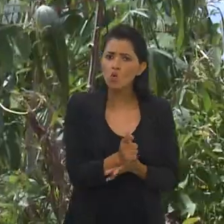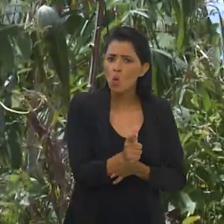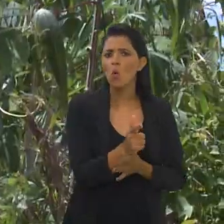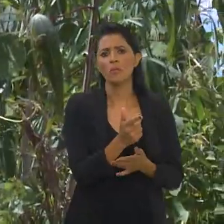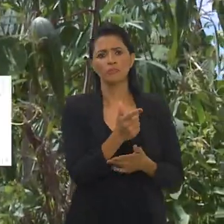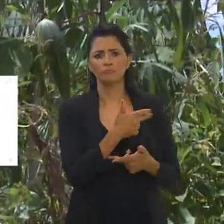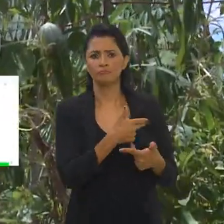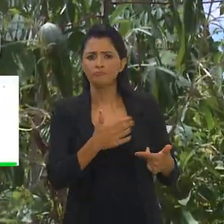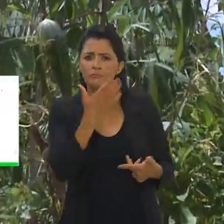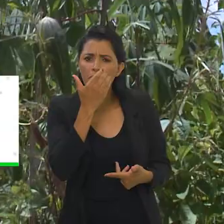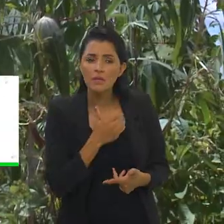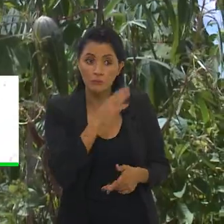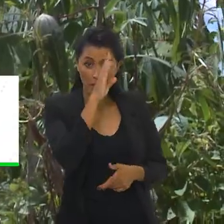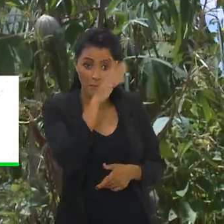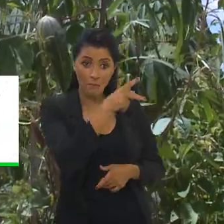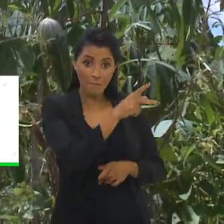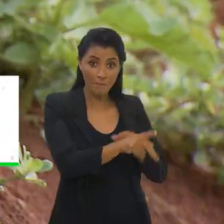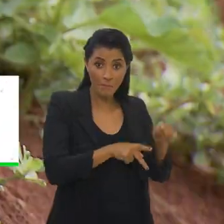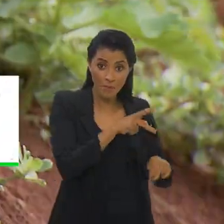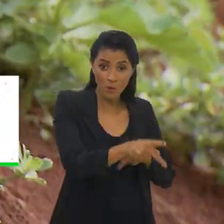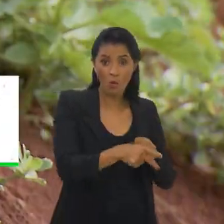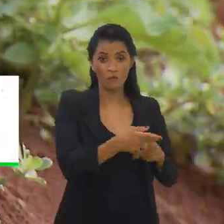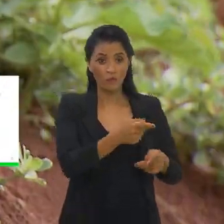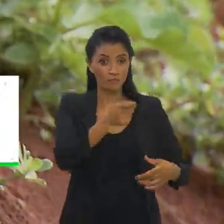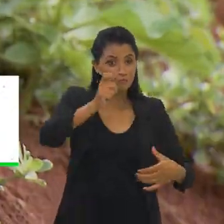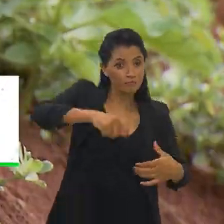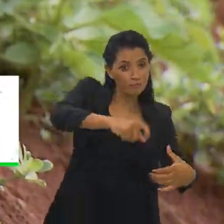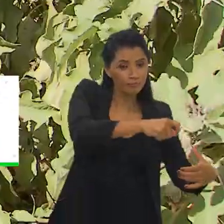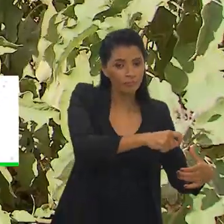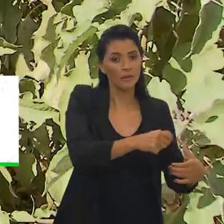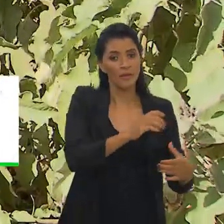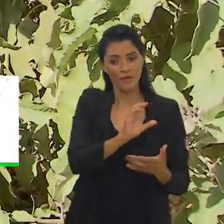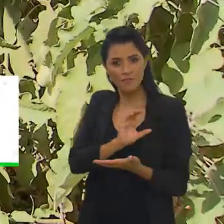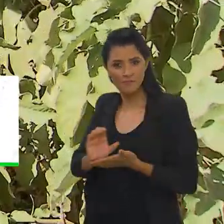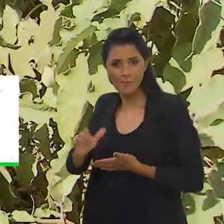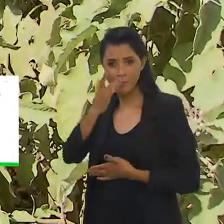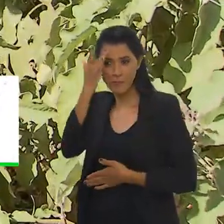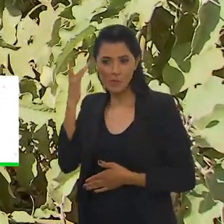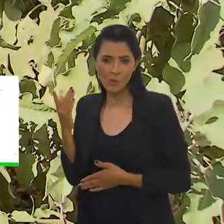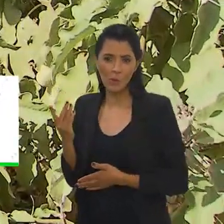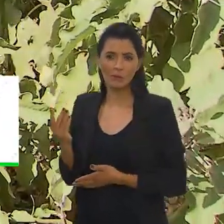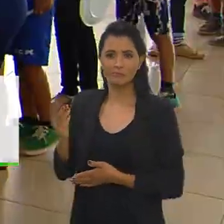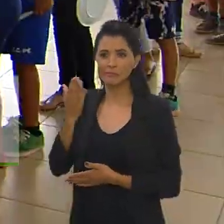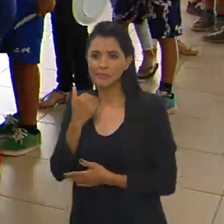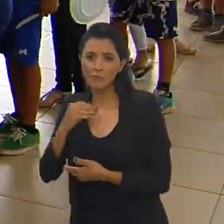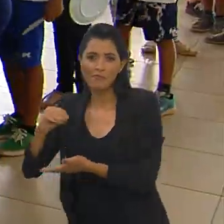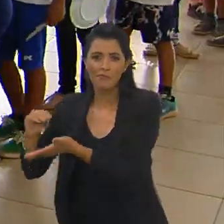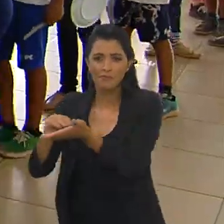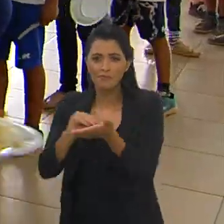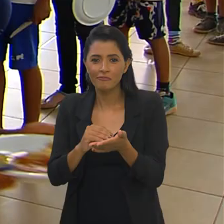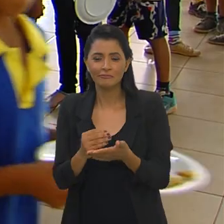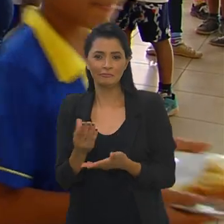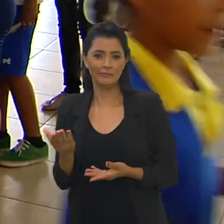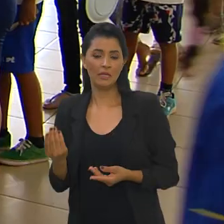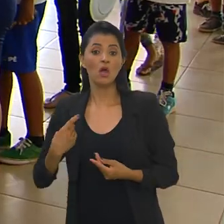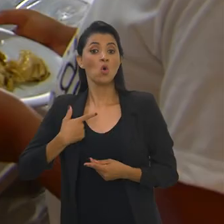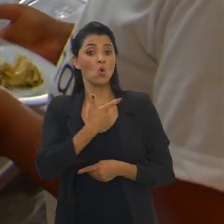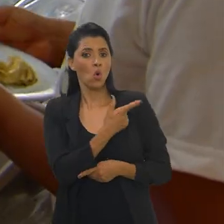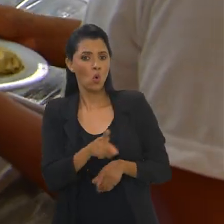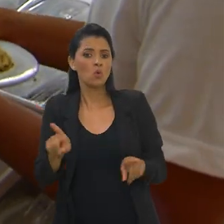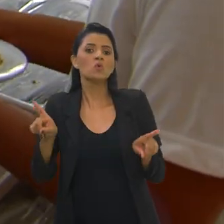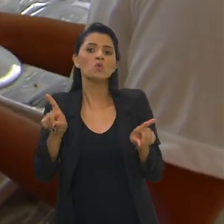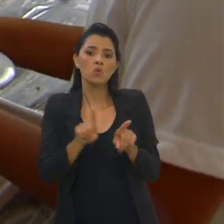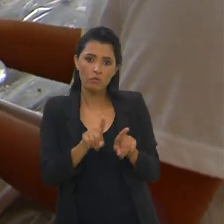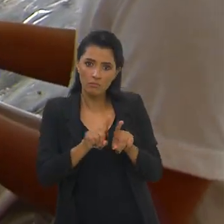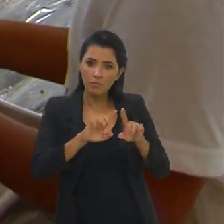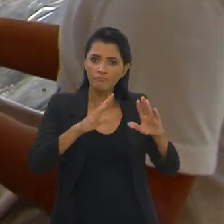alimentos direto de quem produz e destina para as pessoas em situação de insegurança alimentar. Outra parte dos alimentos